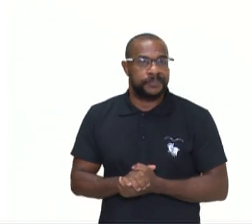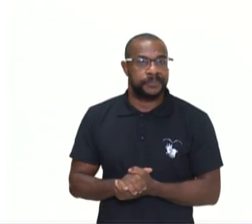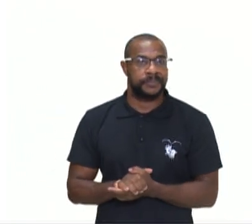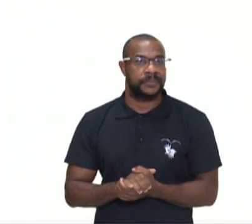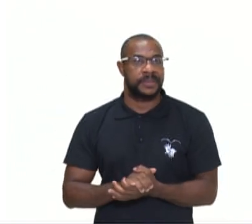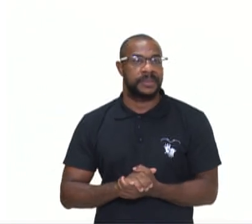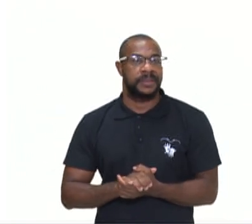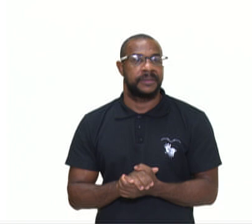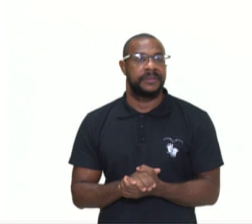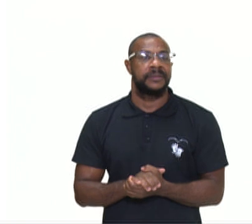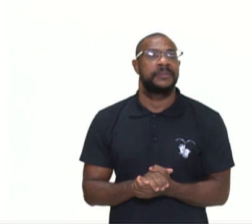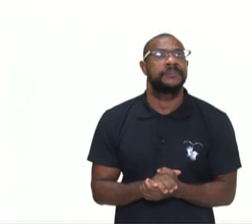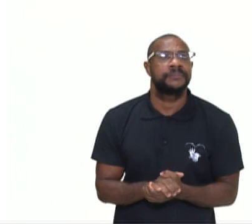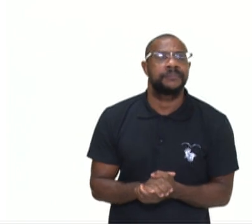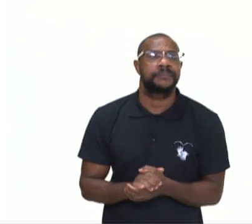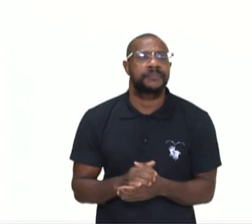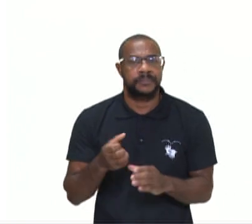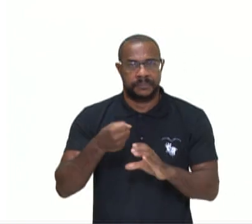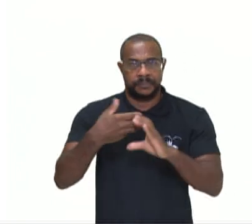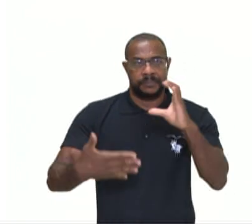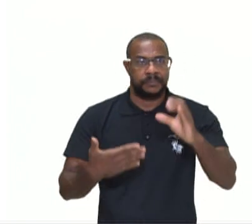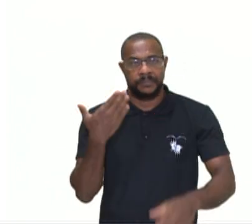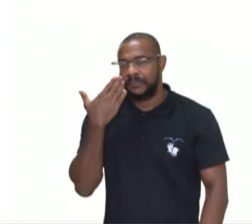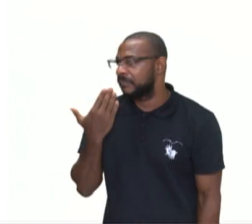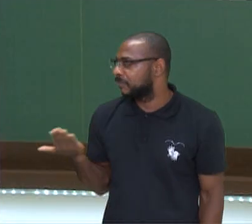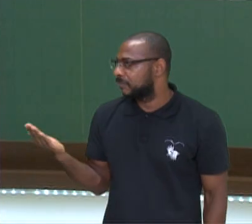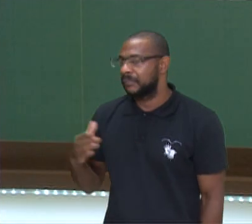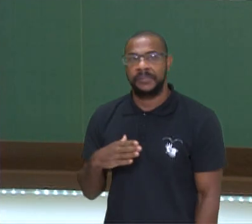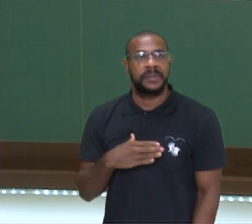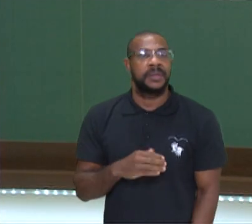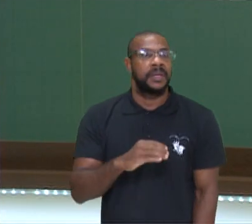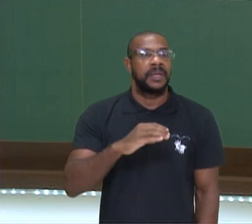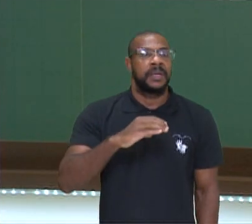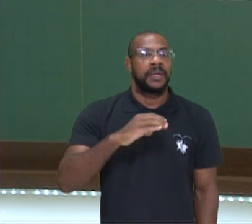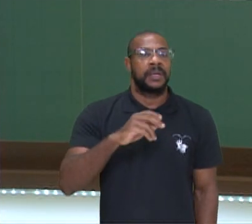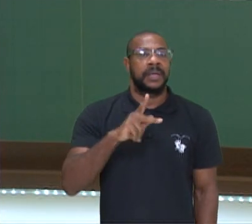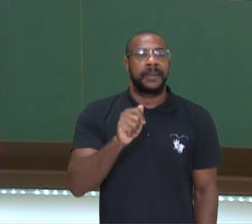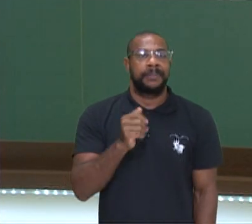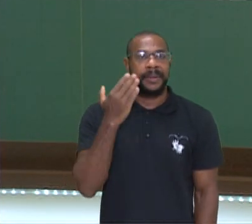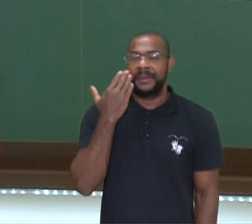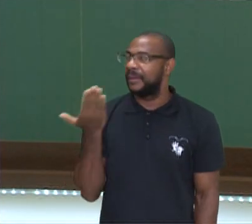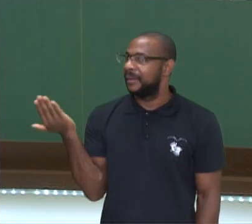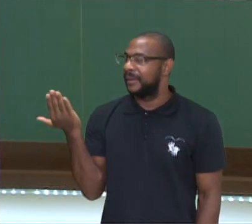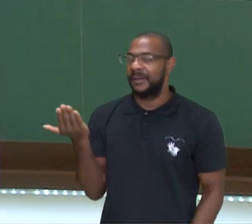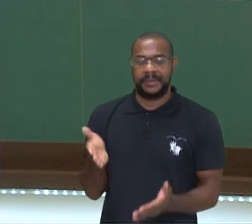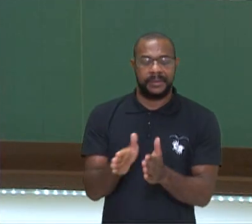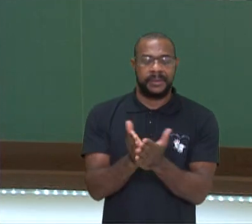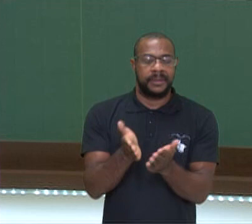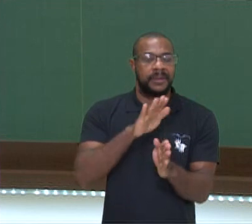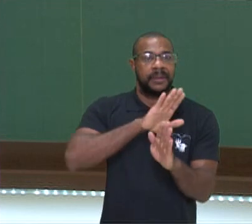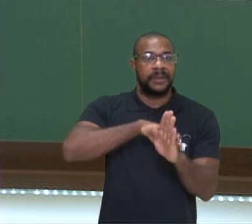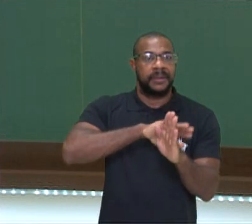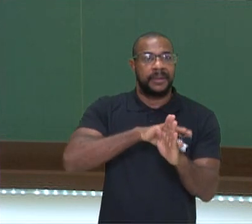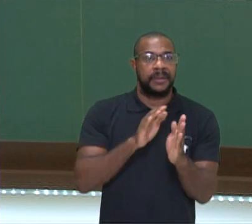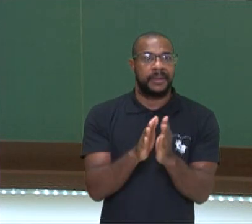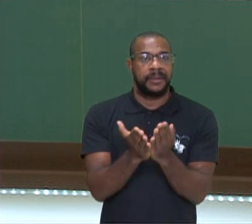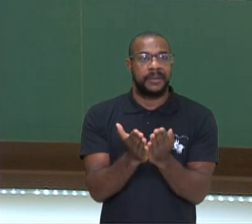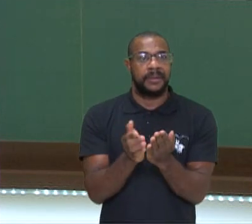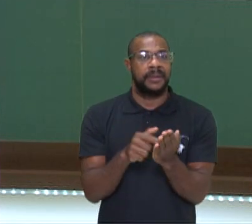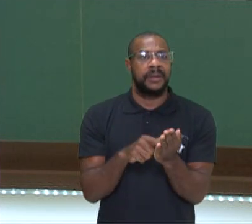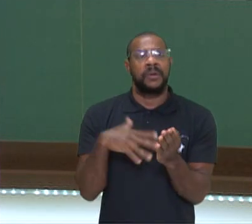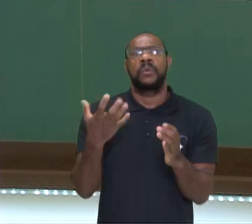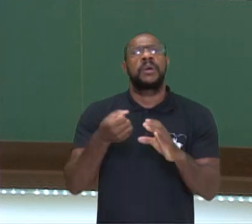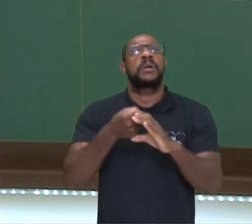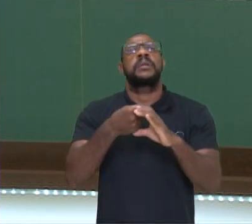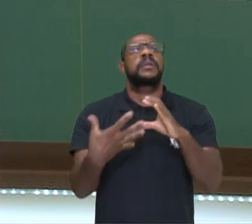Aqui nós estamos com a facsimile, a capa do Parnassi Contemporâneo. Então, quais as